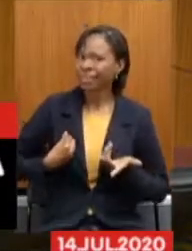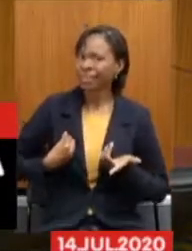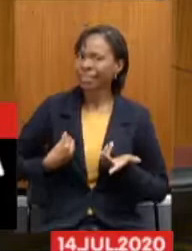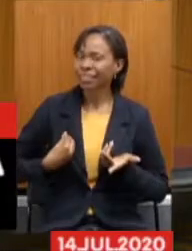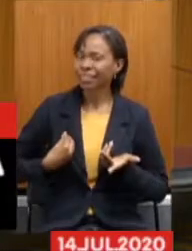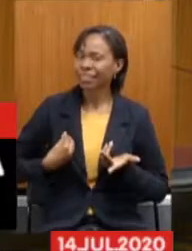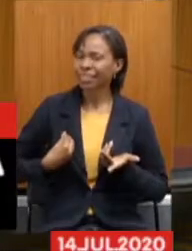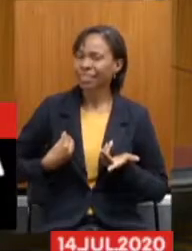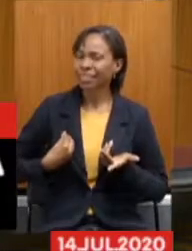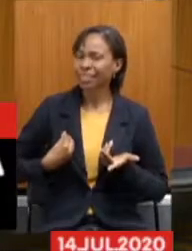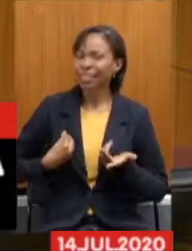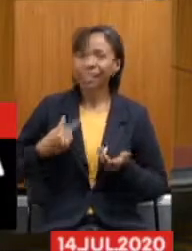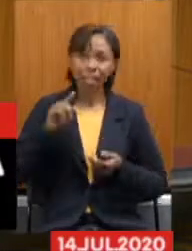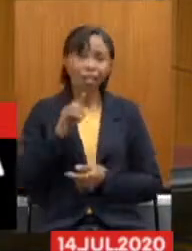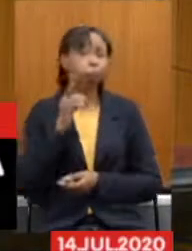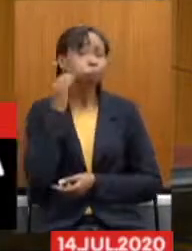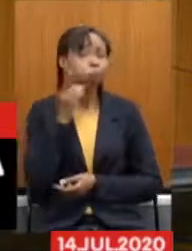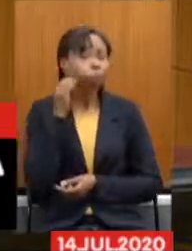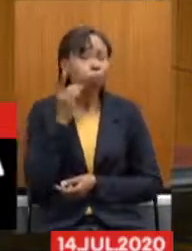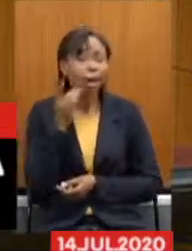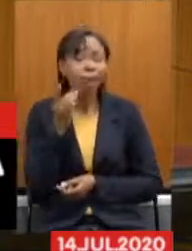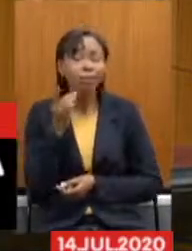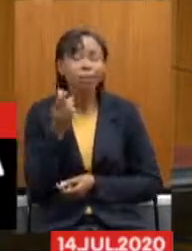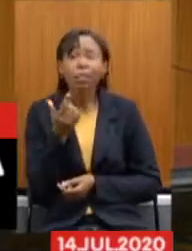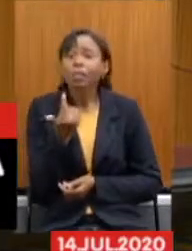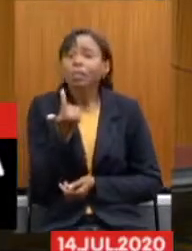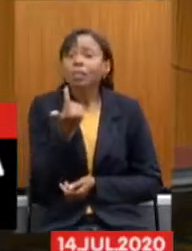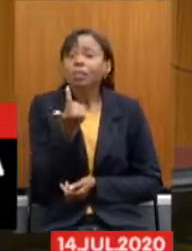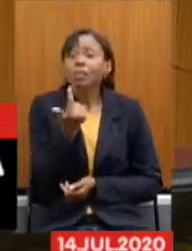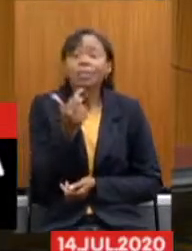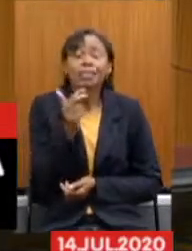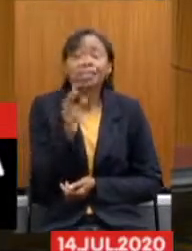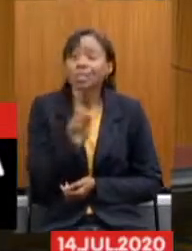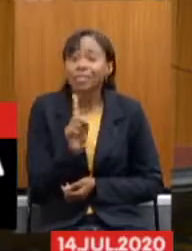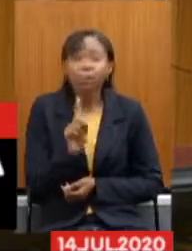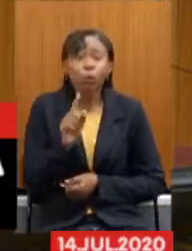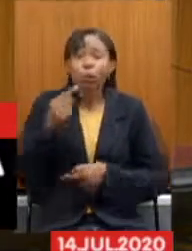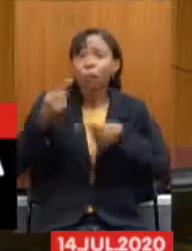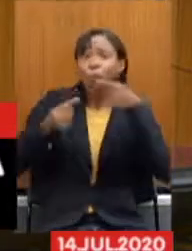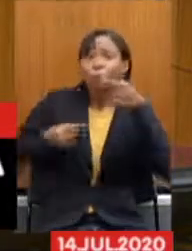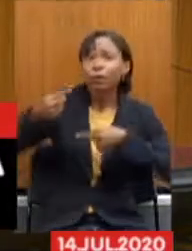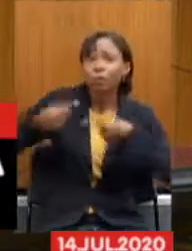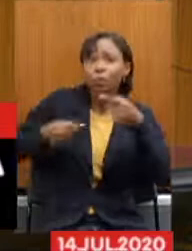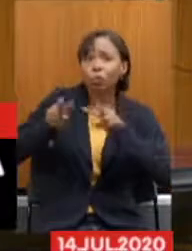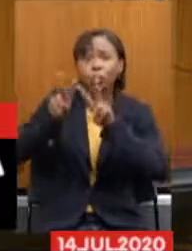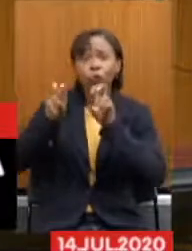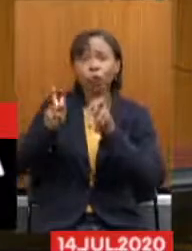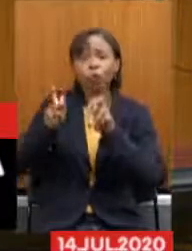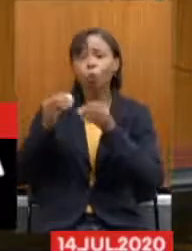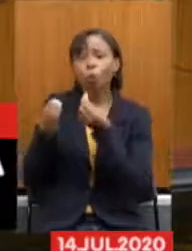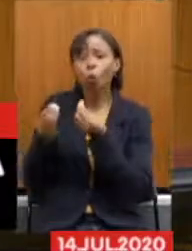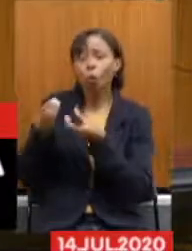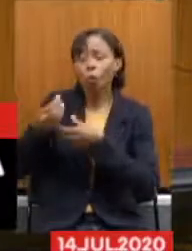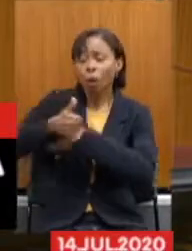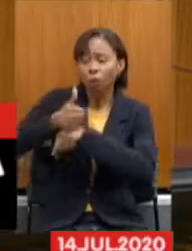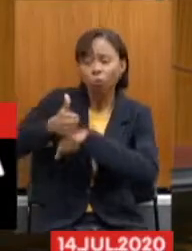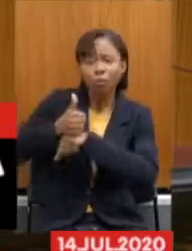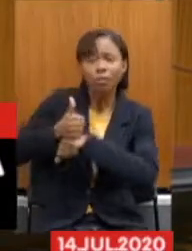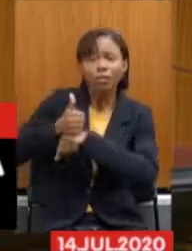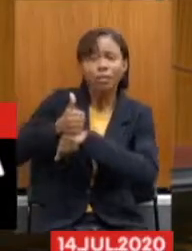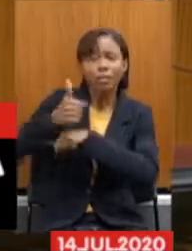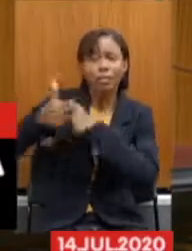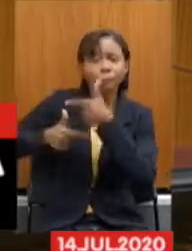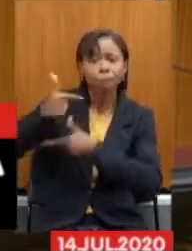enquanto os deputados não estão discutindo a situação dos pacientes, a situação desses profissionais que estão lá trabalhando durante a pandemia.